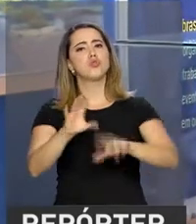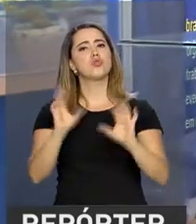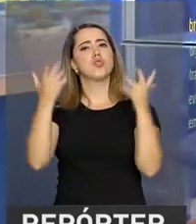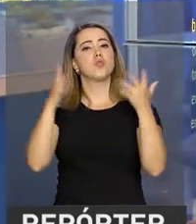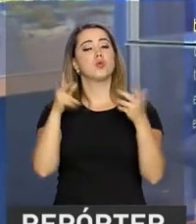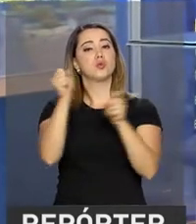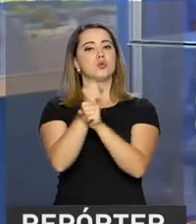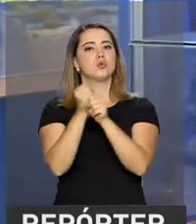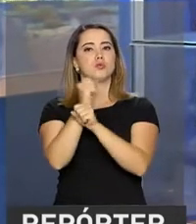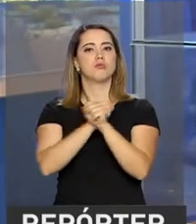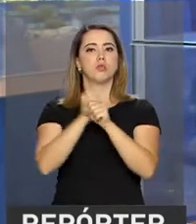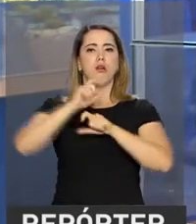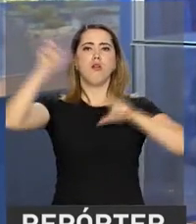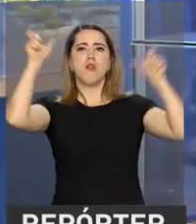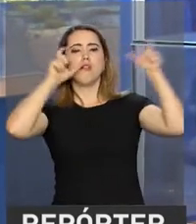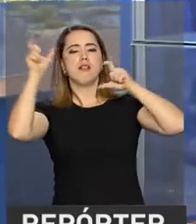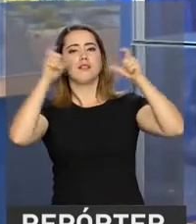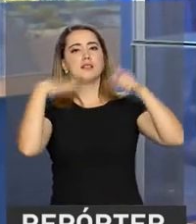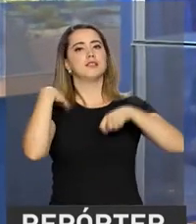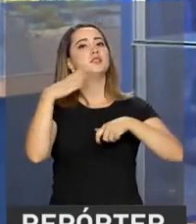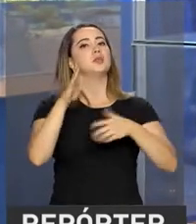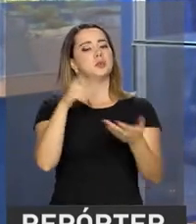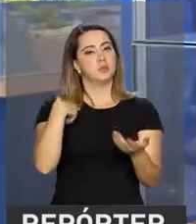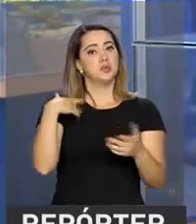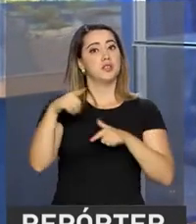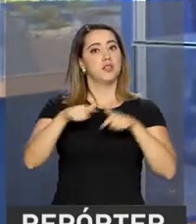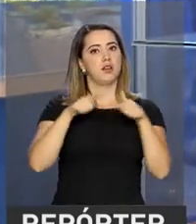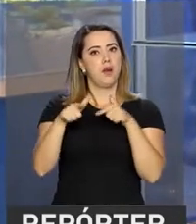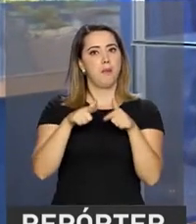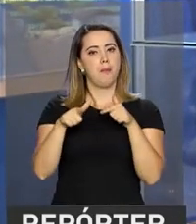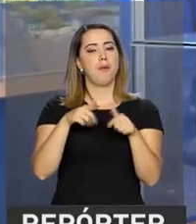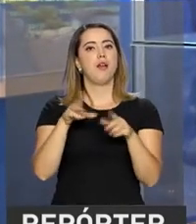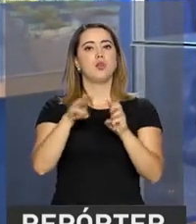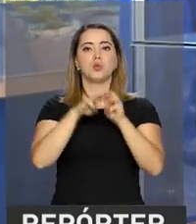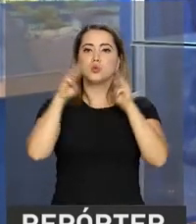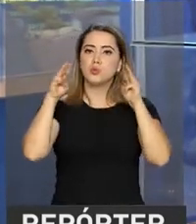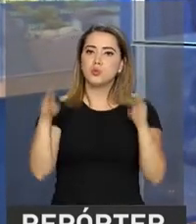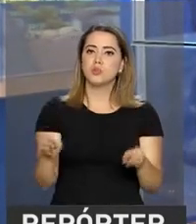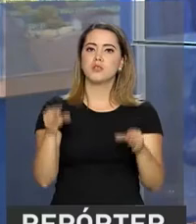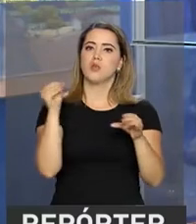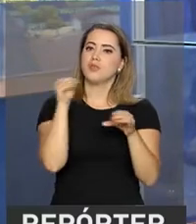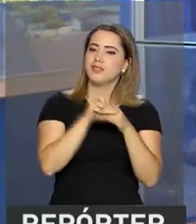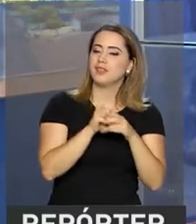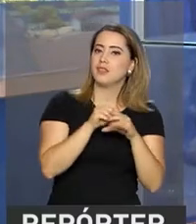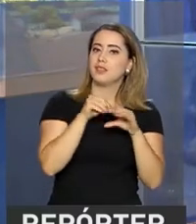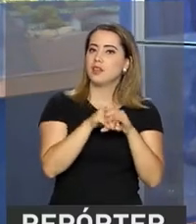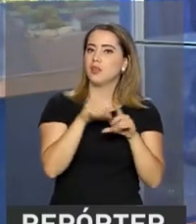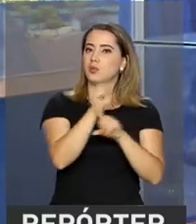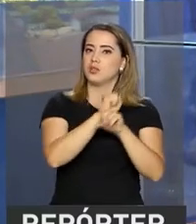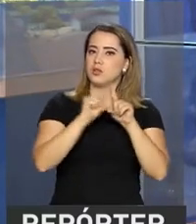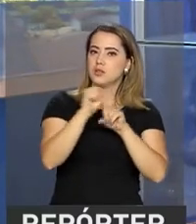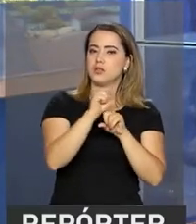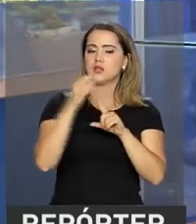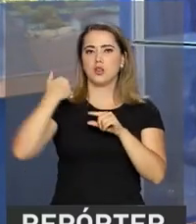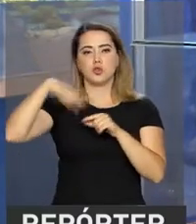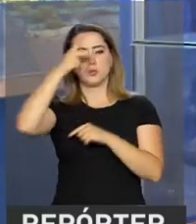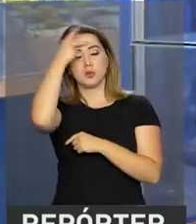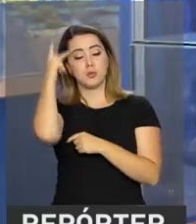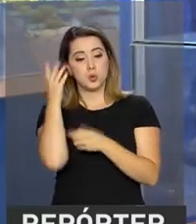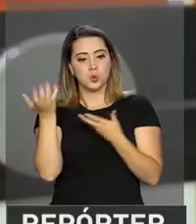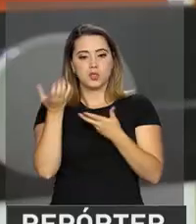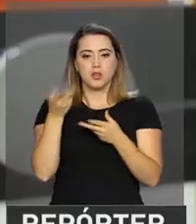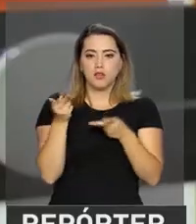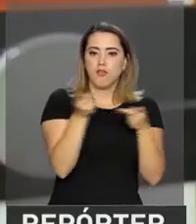anos, é chamar a atenção para o papel dos museus na sociedade e atrair um público maior para estes